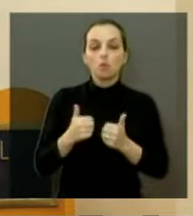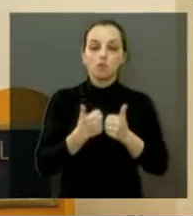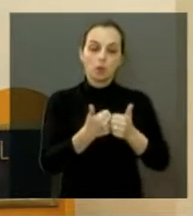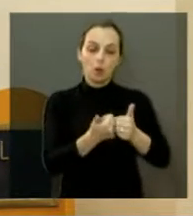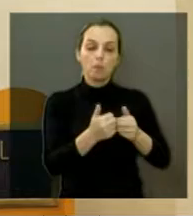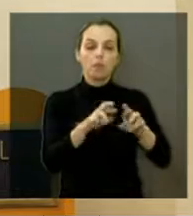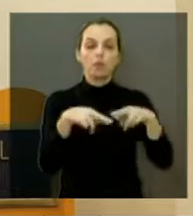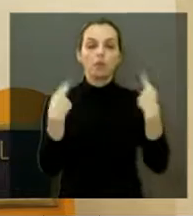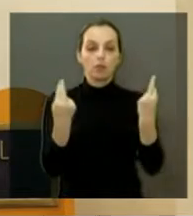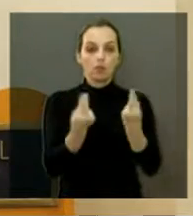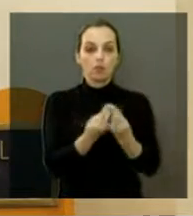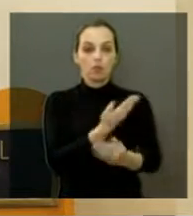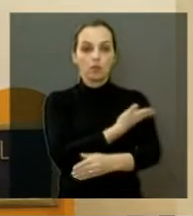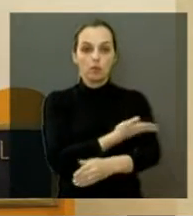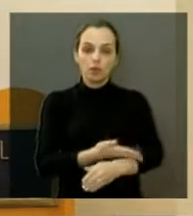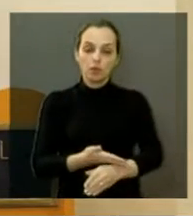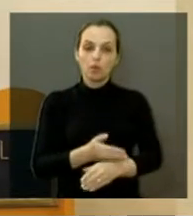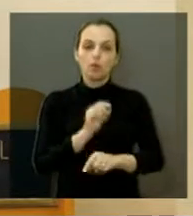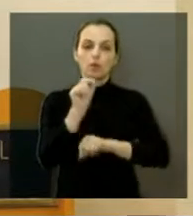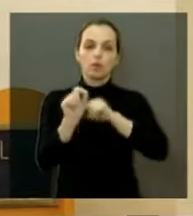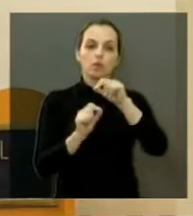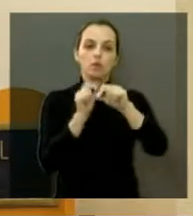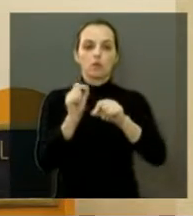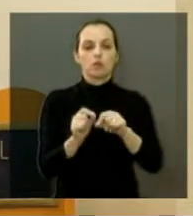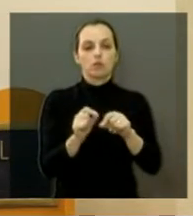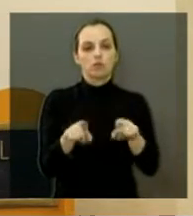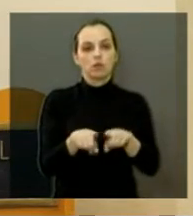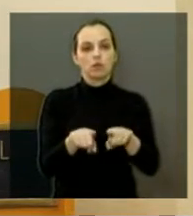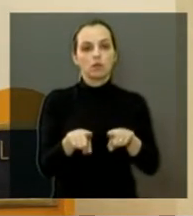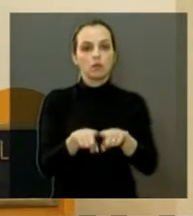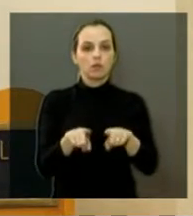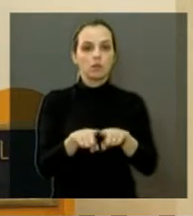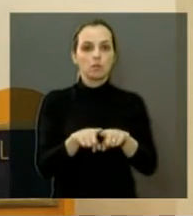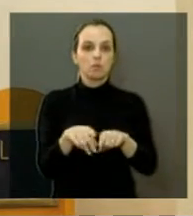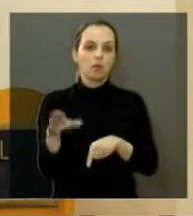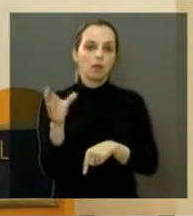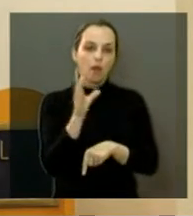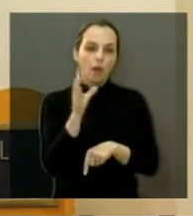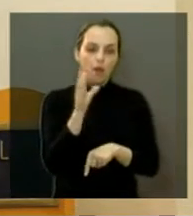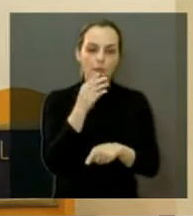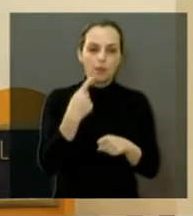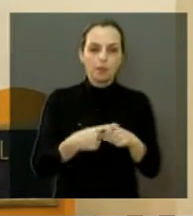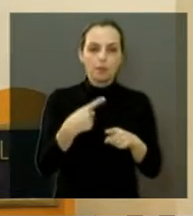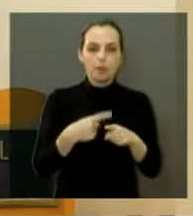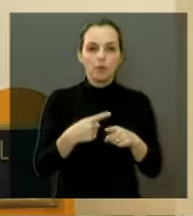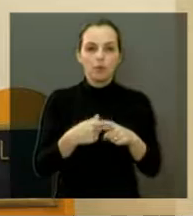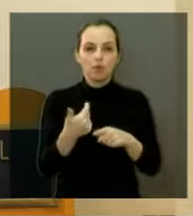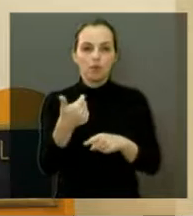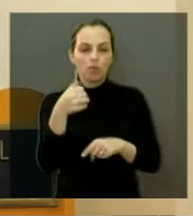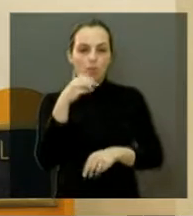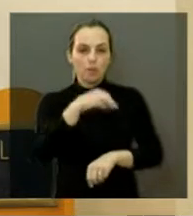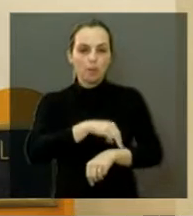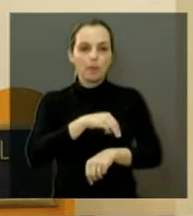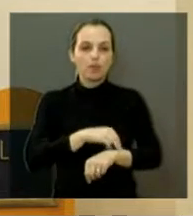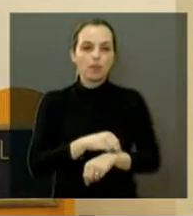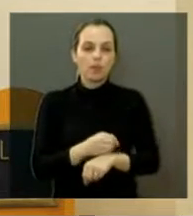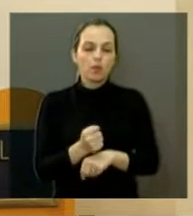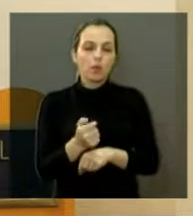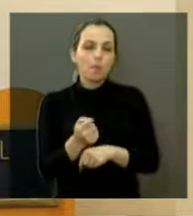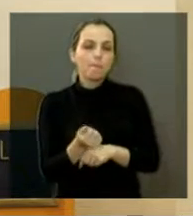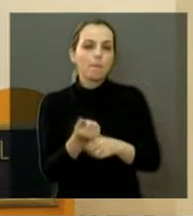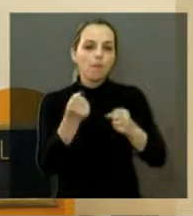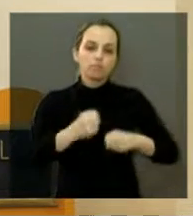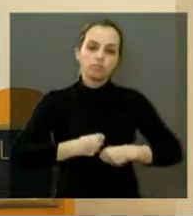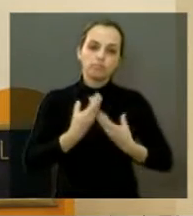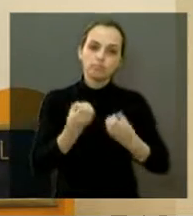sessão. Enfim, e quero falar bastante rápido, porque 10 minutos seria pouco para dizer tudo o que eu tenho